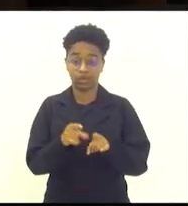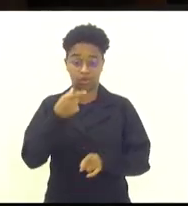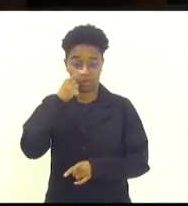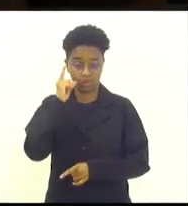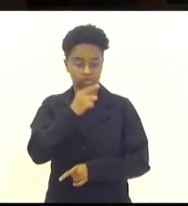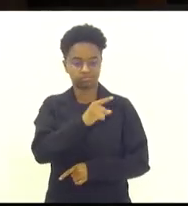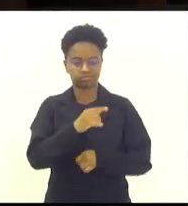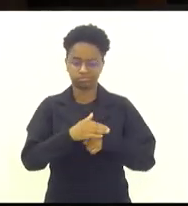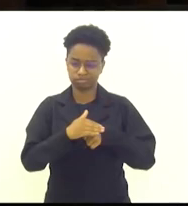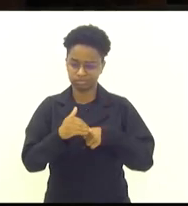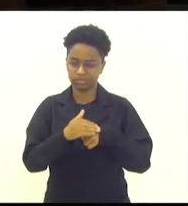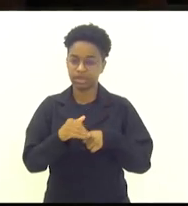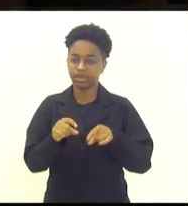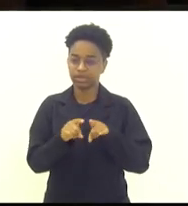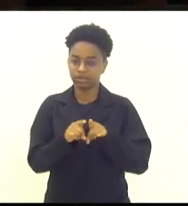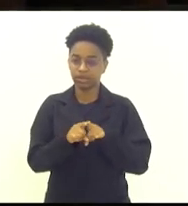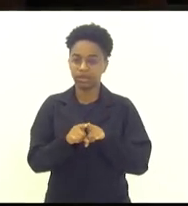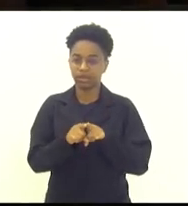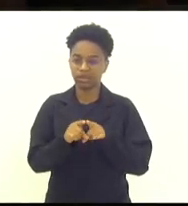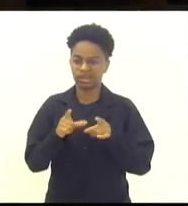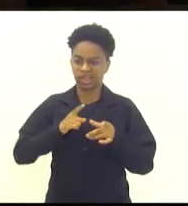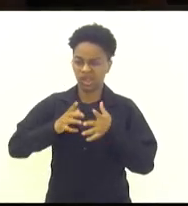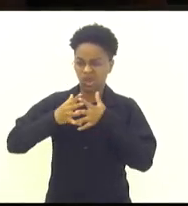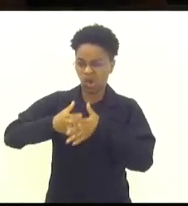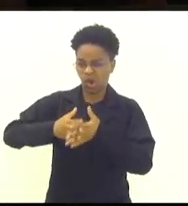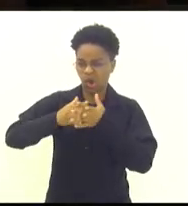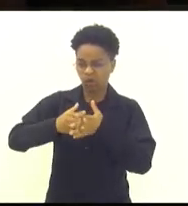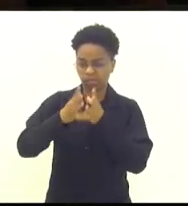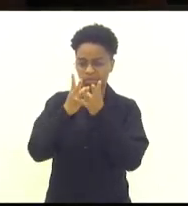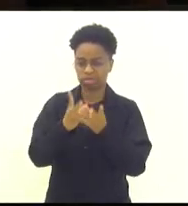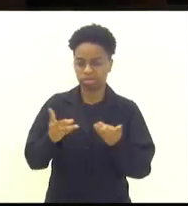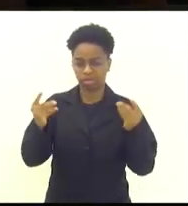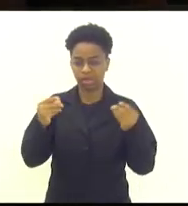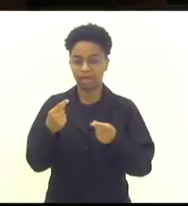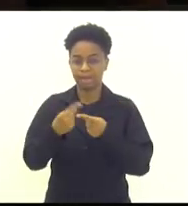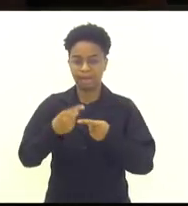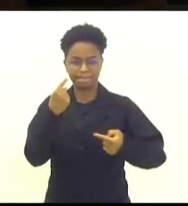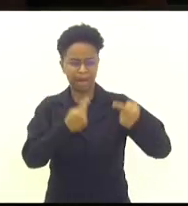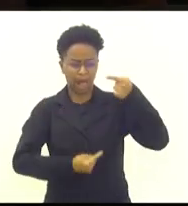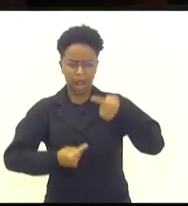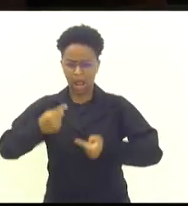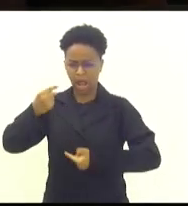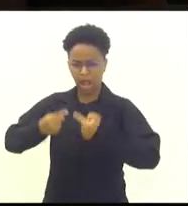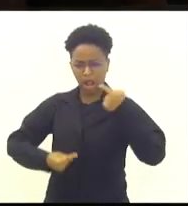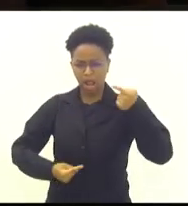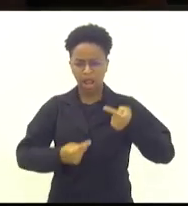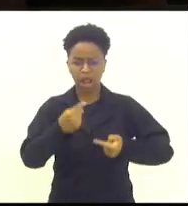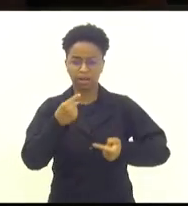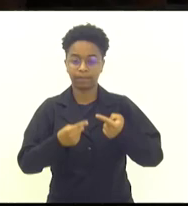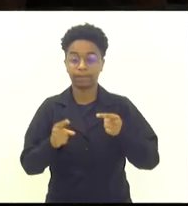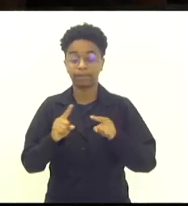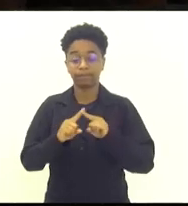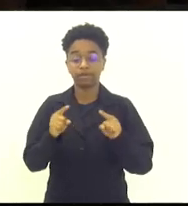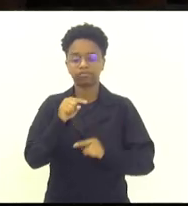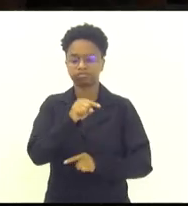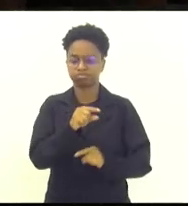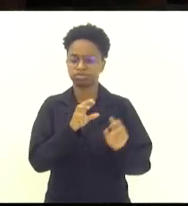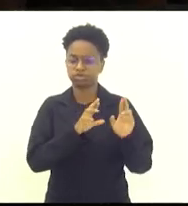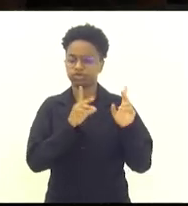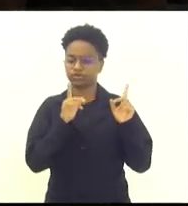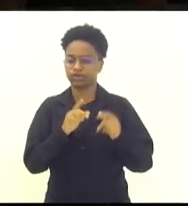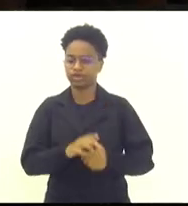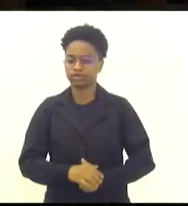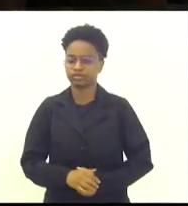gentileza e habilidade, acabou com a confusão aqui na casa, que estava um embate acalorado. Você é diferenciado, Val.